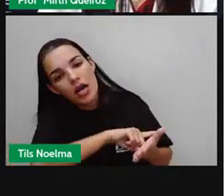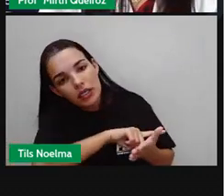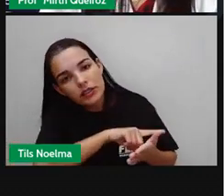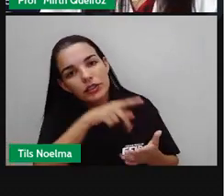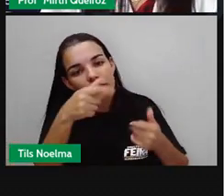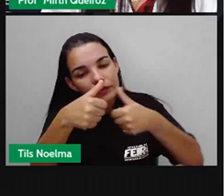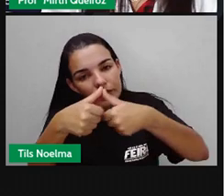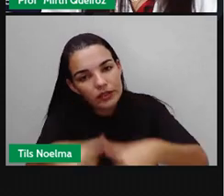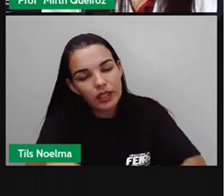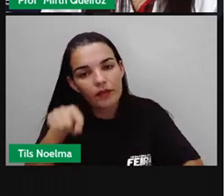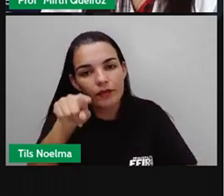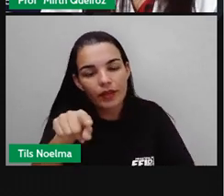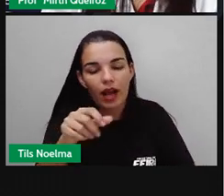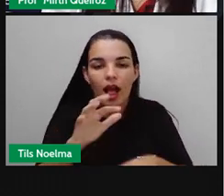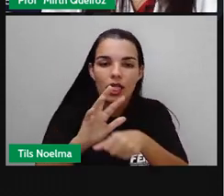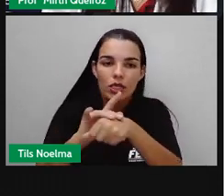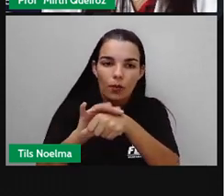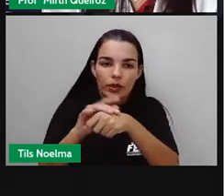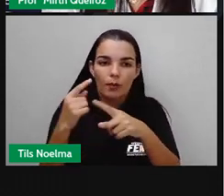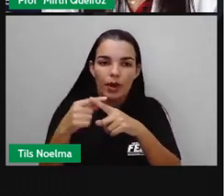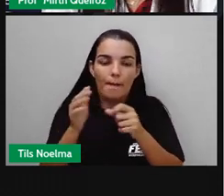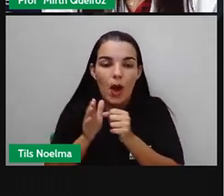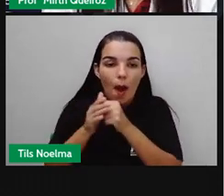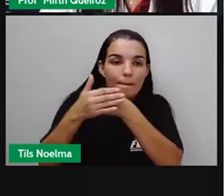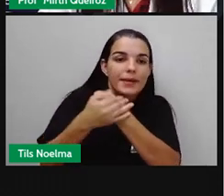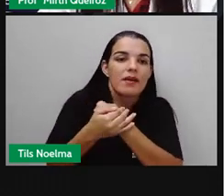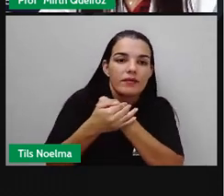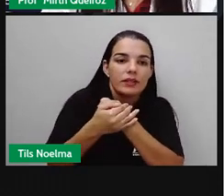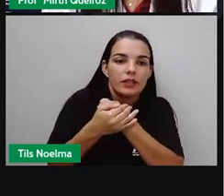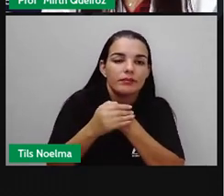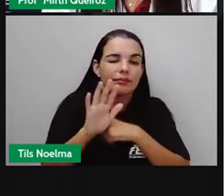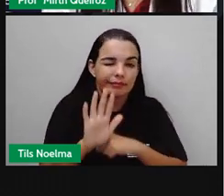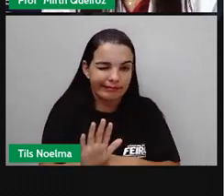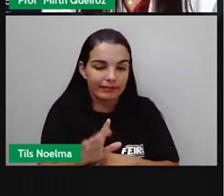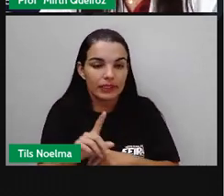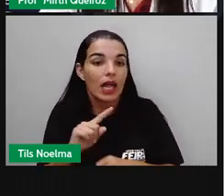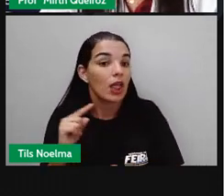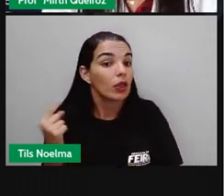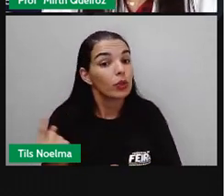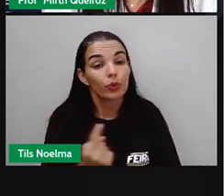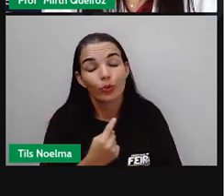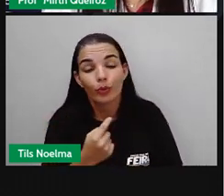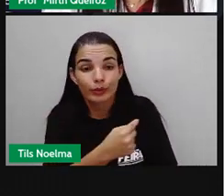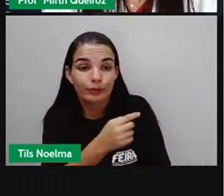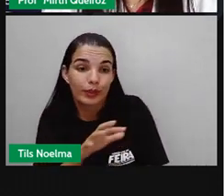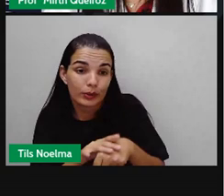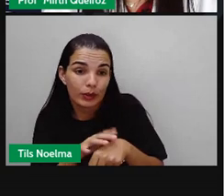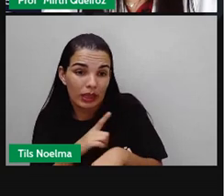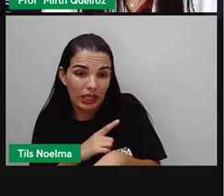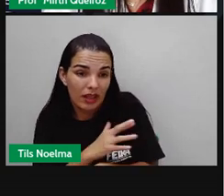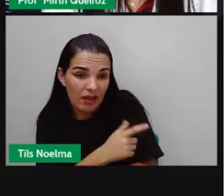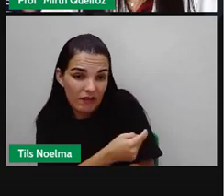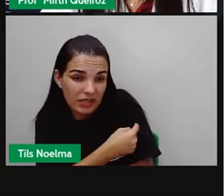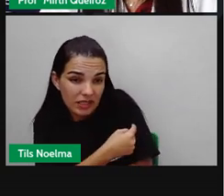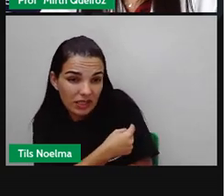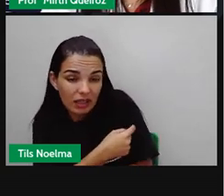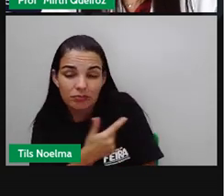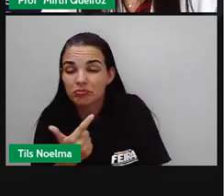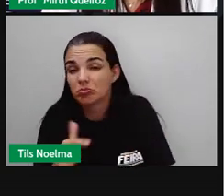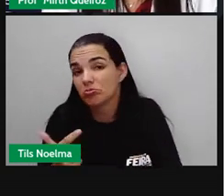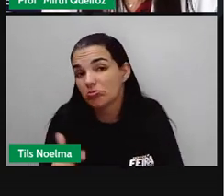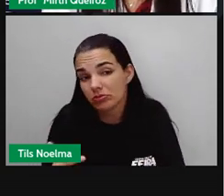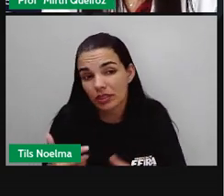A vacina te permite prevenir contra as doenças. Nem todas as doenças nós vamos ter vacinas, né? Como